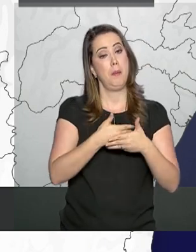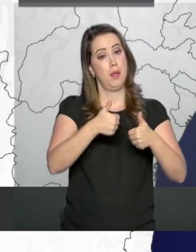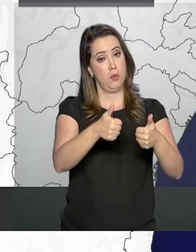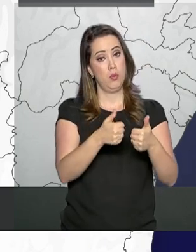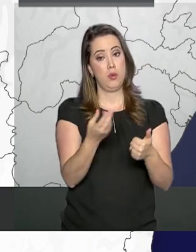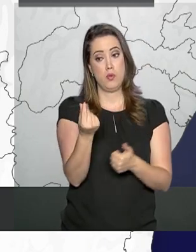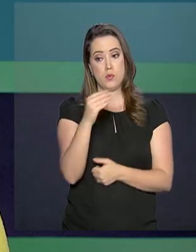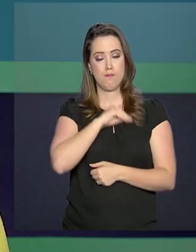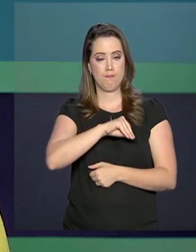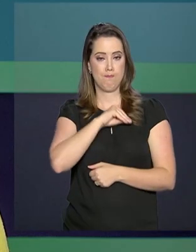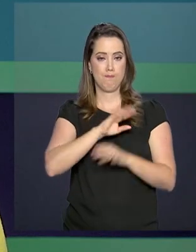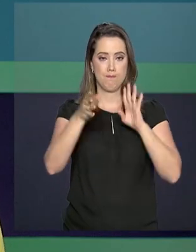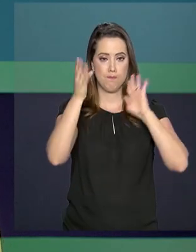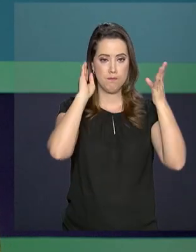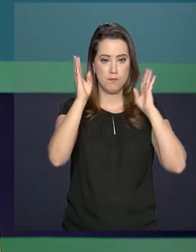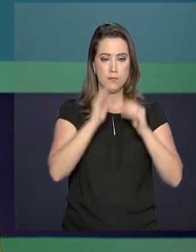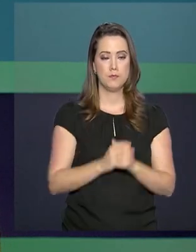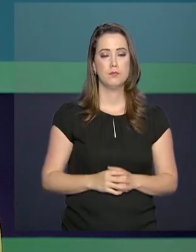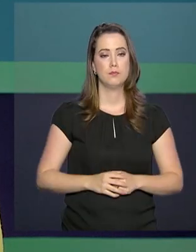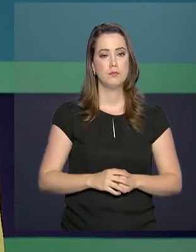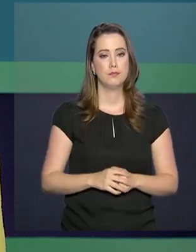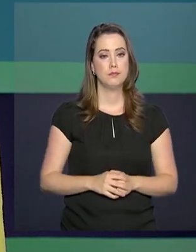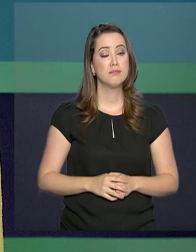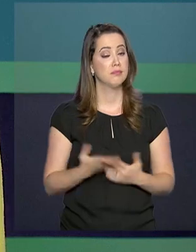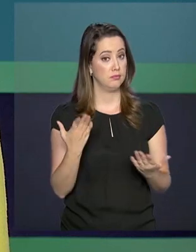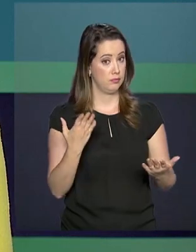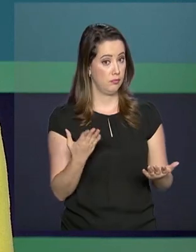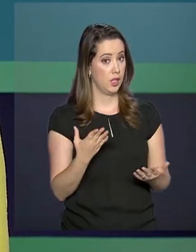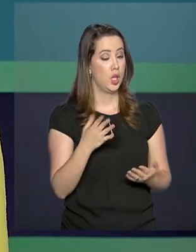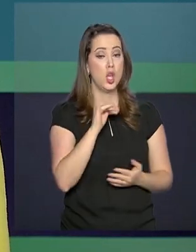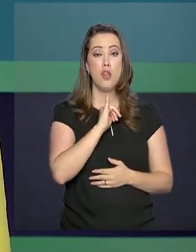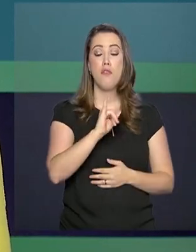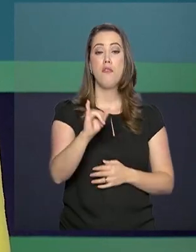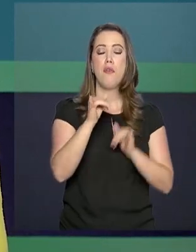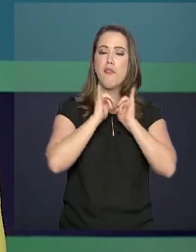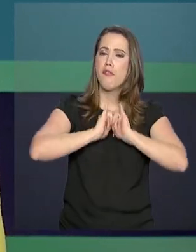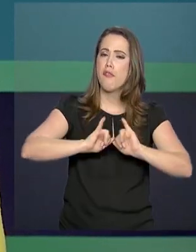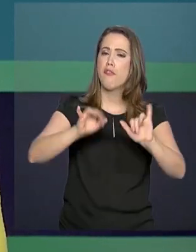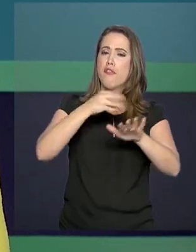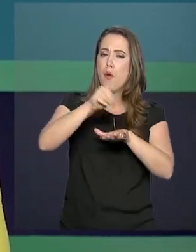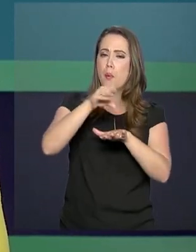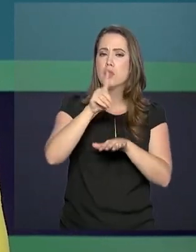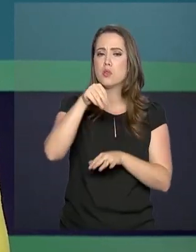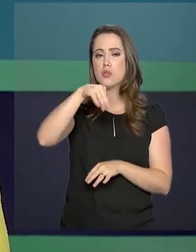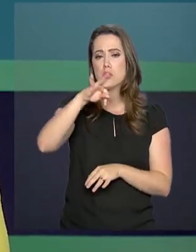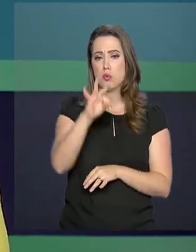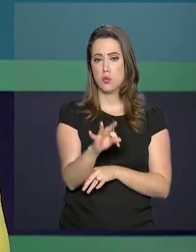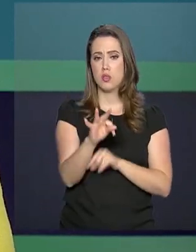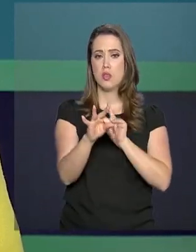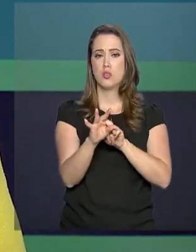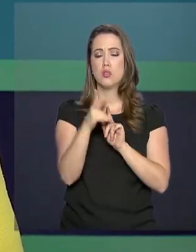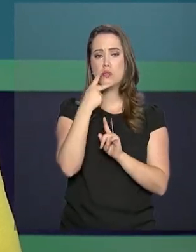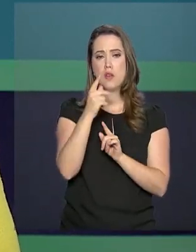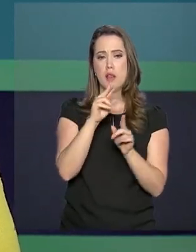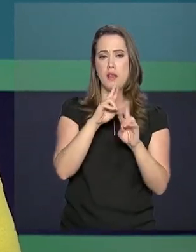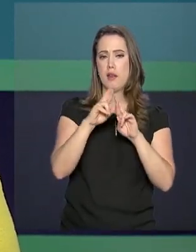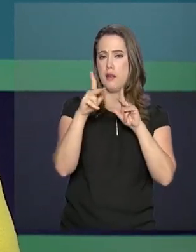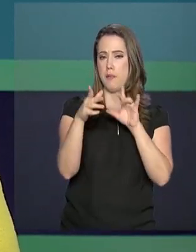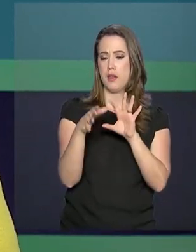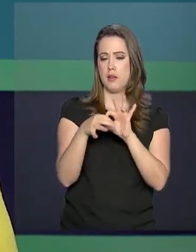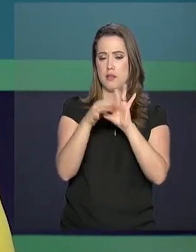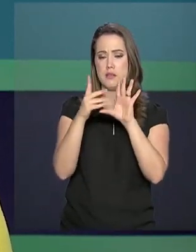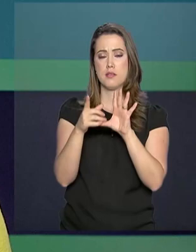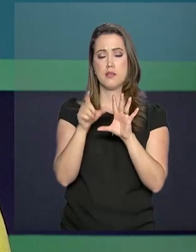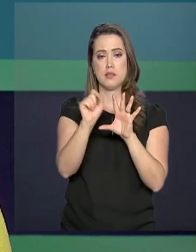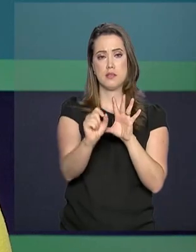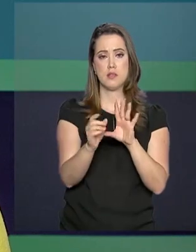renda do caminhoneiro. Segundo o DENIT, a liberação das carretas alternadamente, em sentido único, será feita por